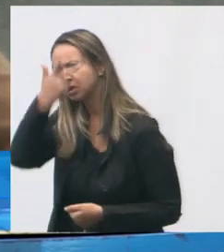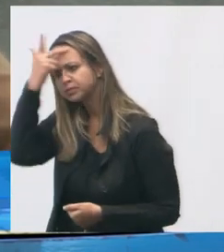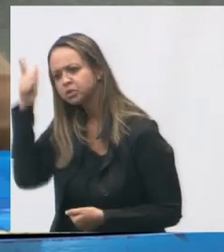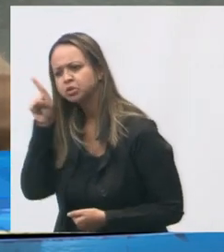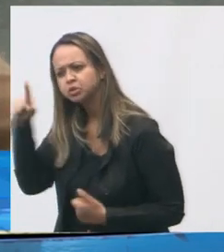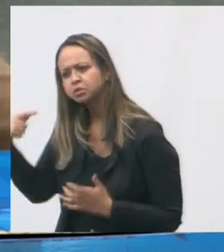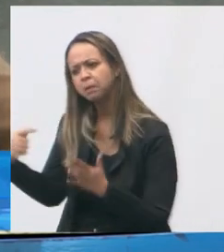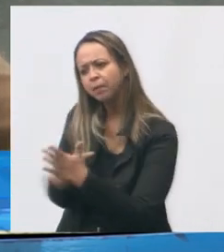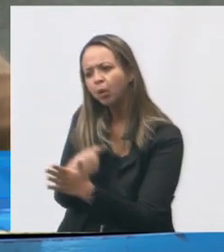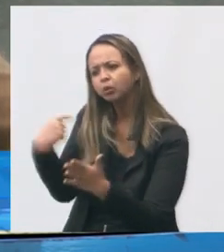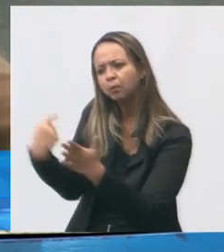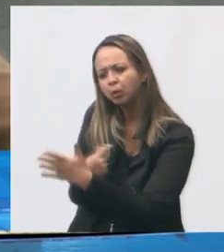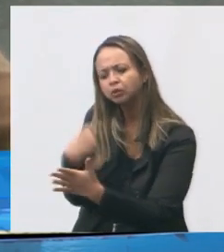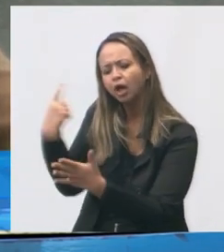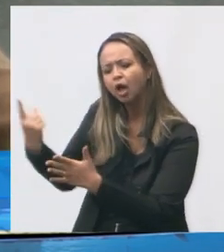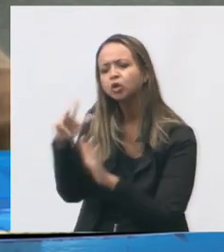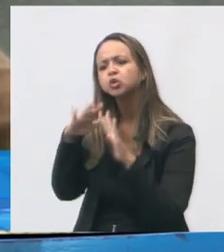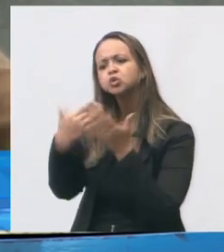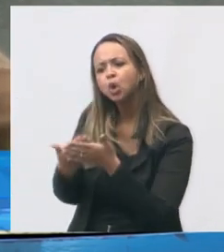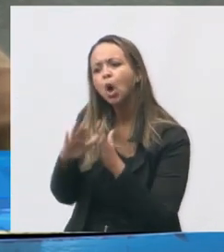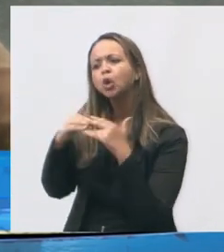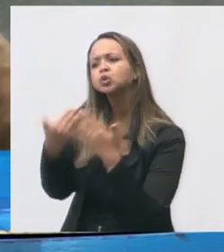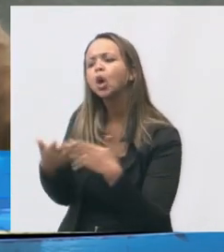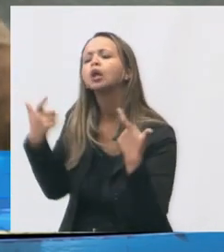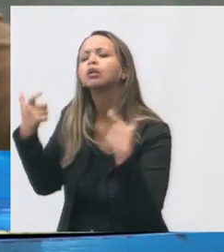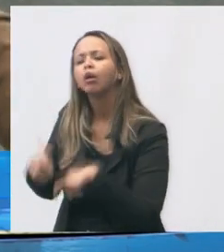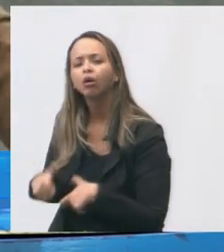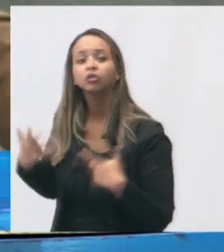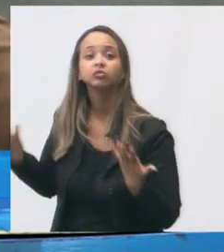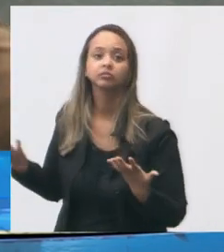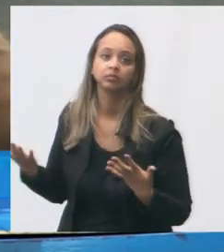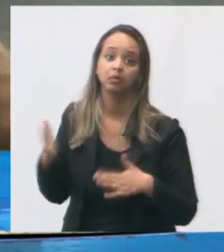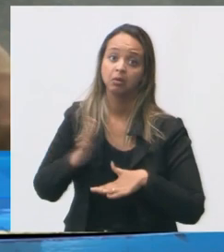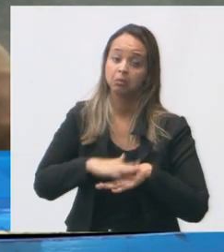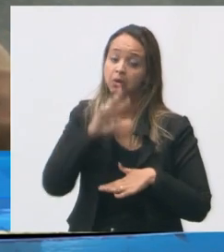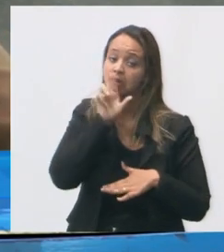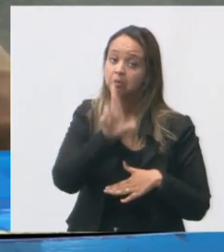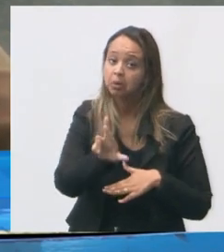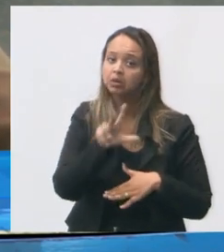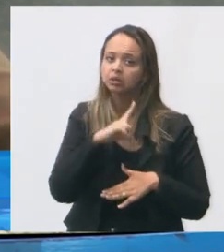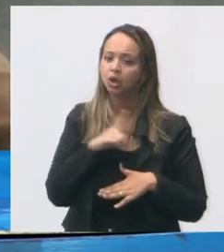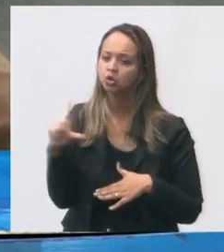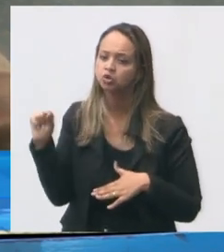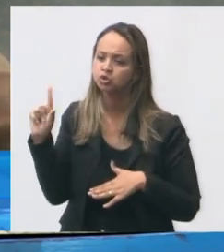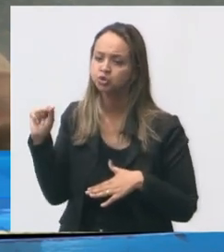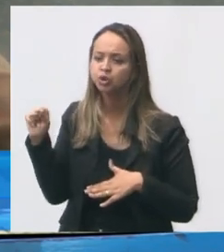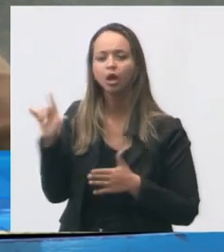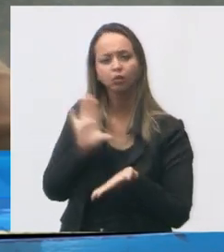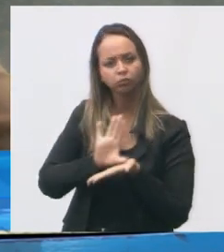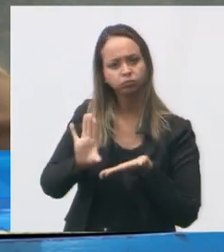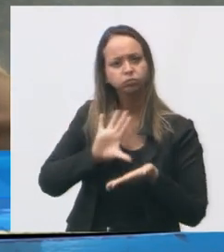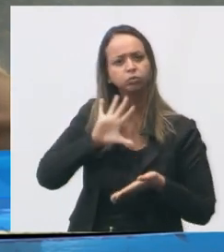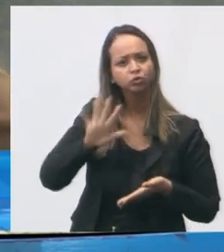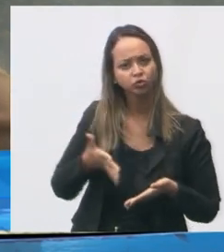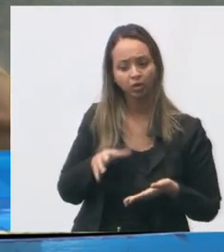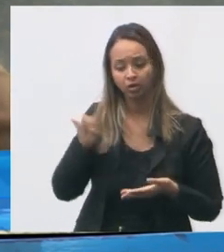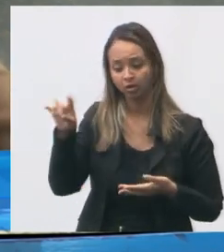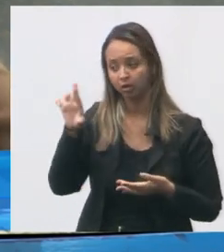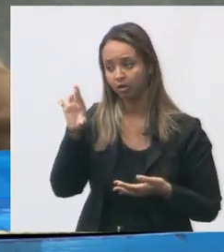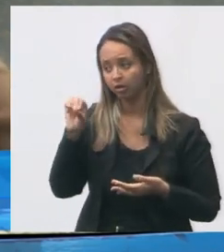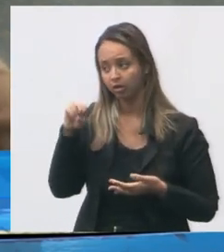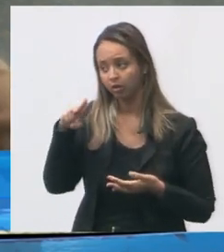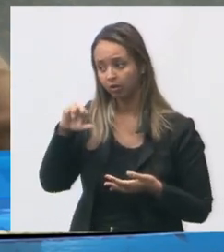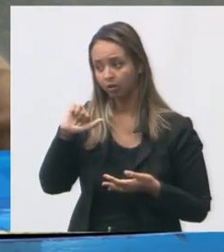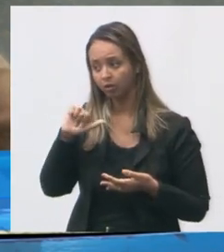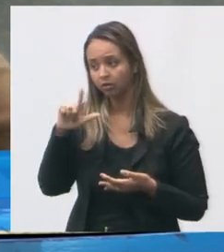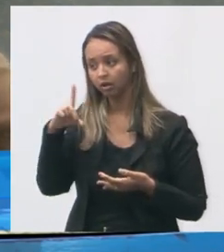e a escola, a escola. Aí eu falei, a melhor resposta que nós tivemos foi essa, que a verba está garantida. o Ronald estava lá presente,